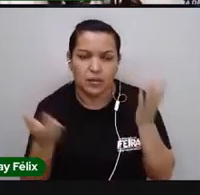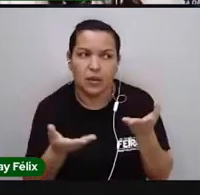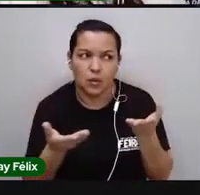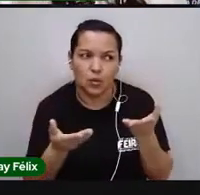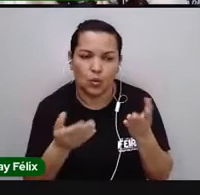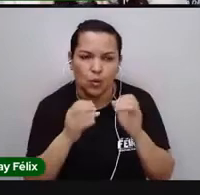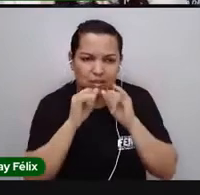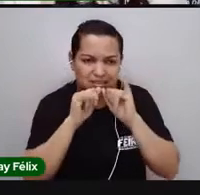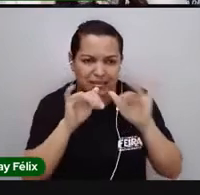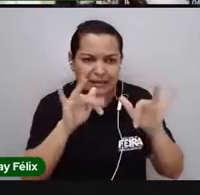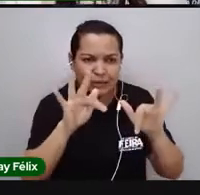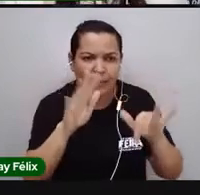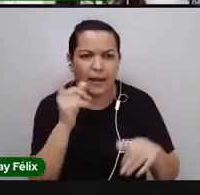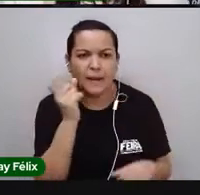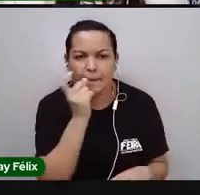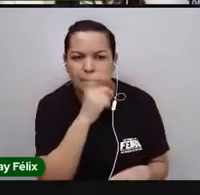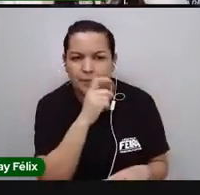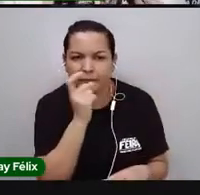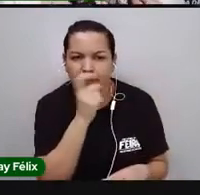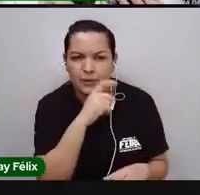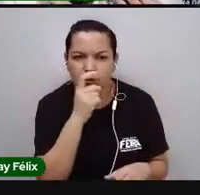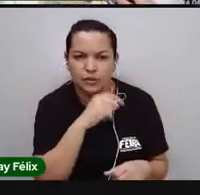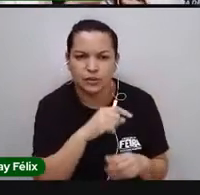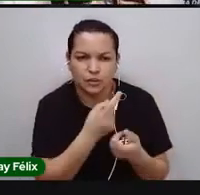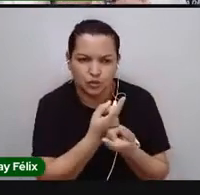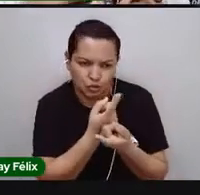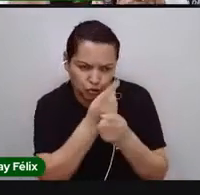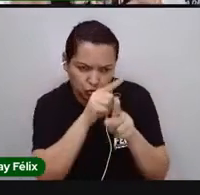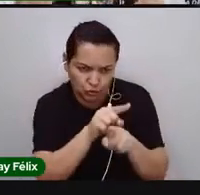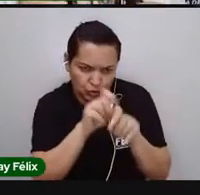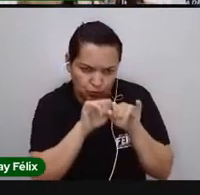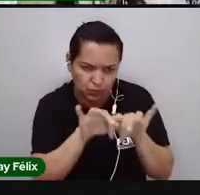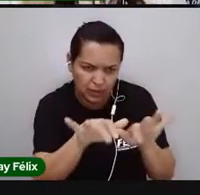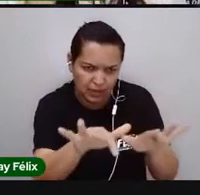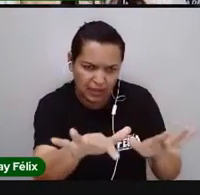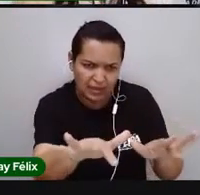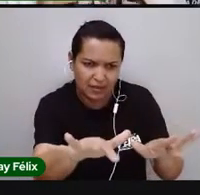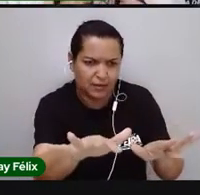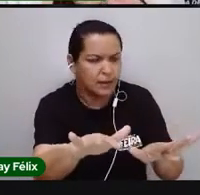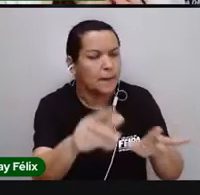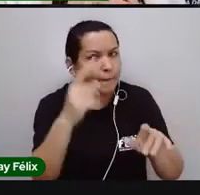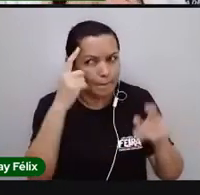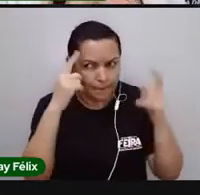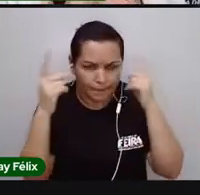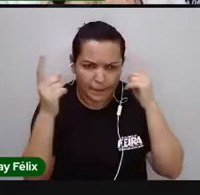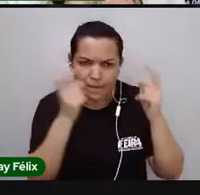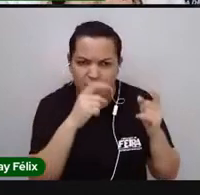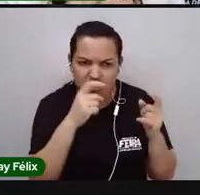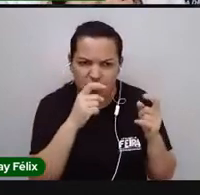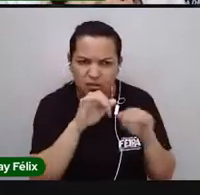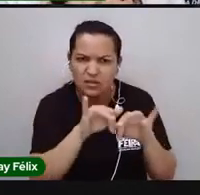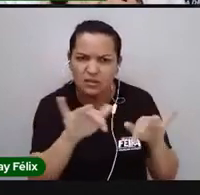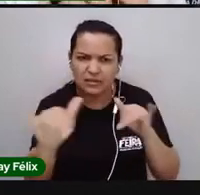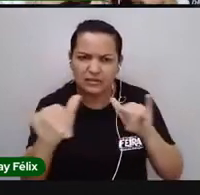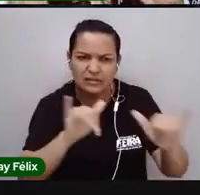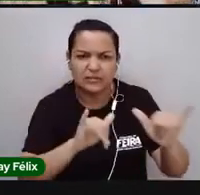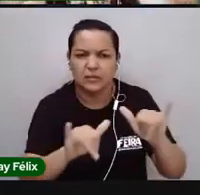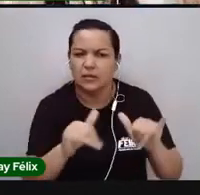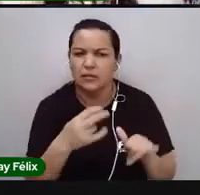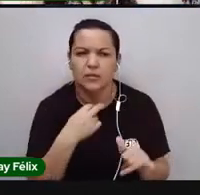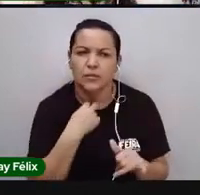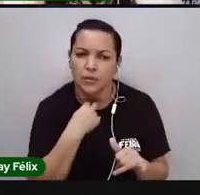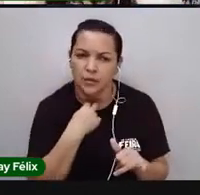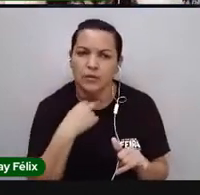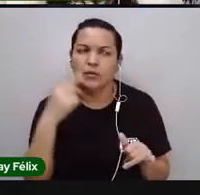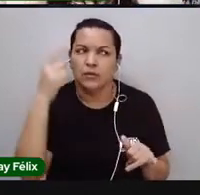em informações equivocadas, em deturpação e mentira da informação. E a